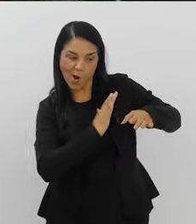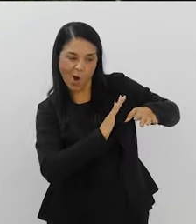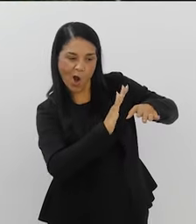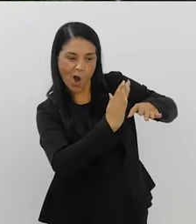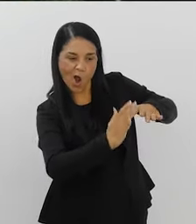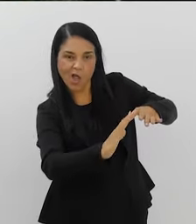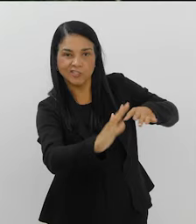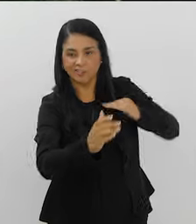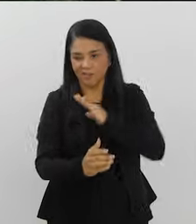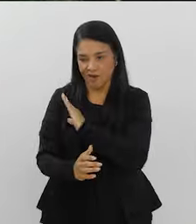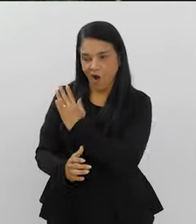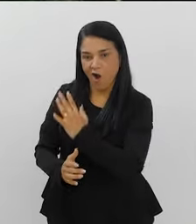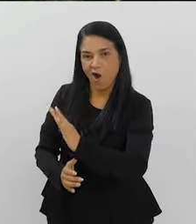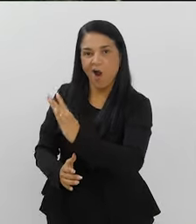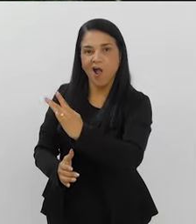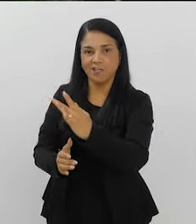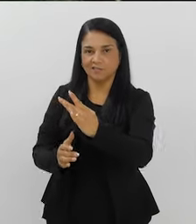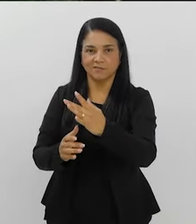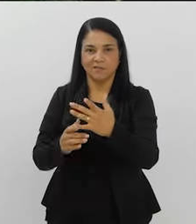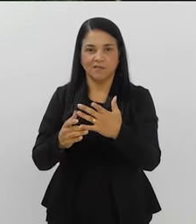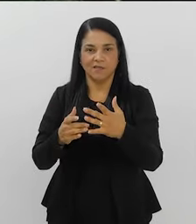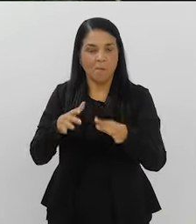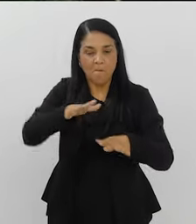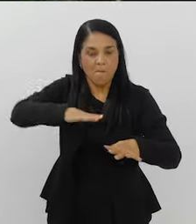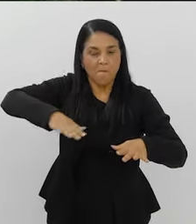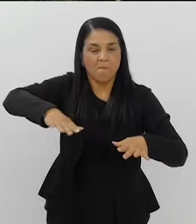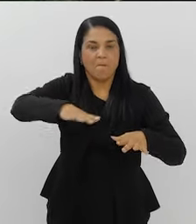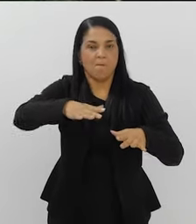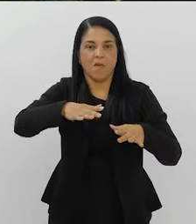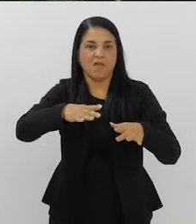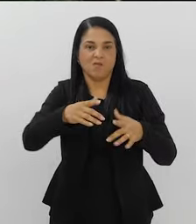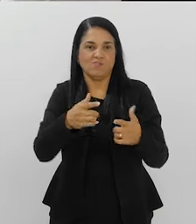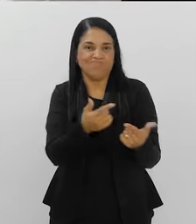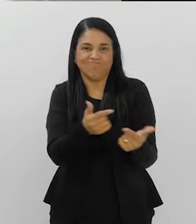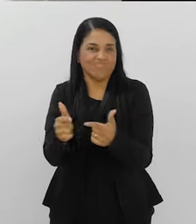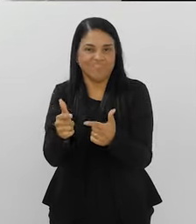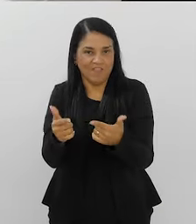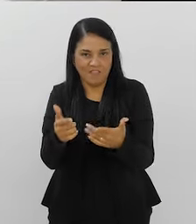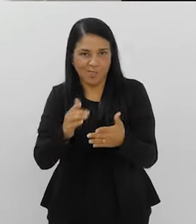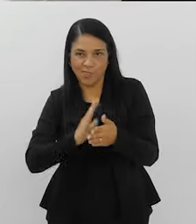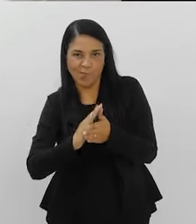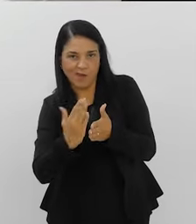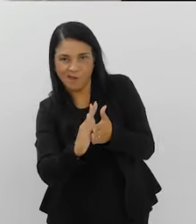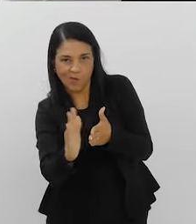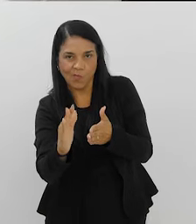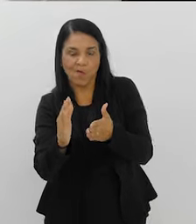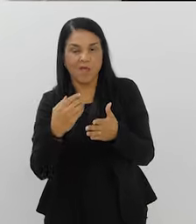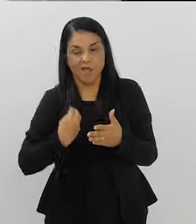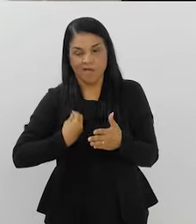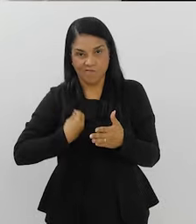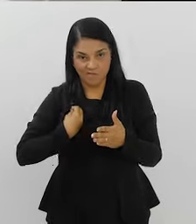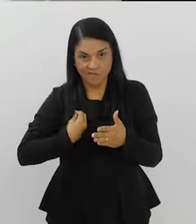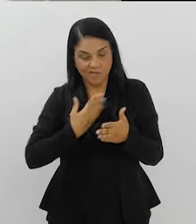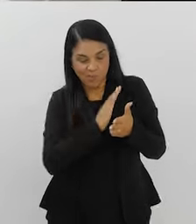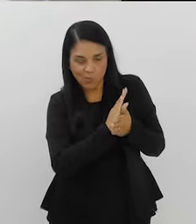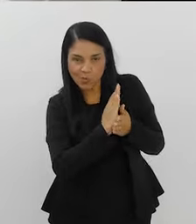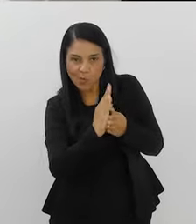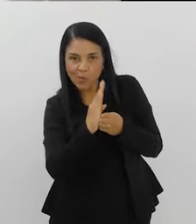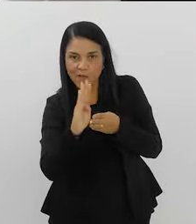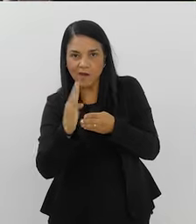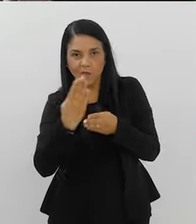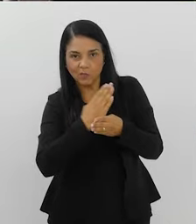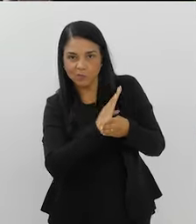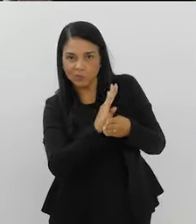perto da costa, eles não estão no meio do oceano. Não estão no meio do oceano, eles vivem na costa. E a sabe que na parte,